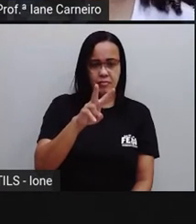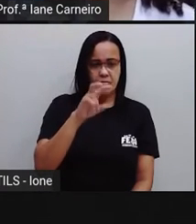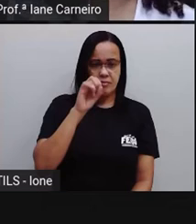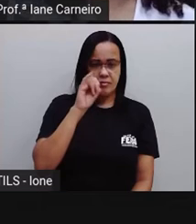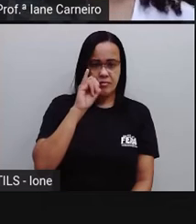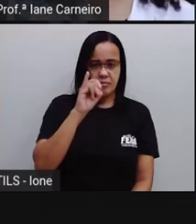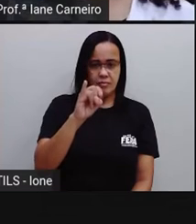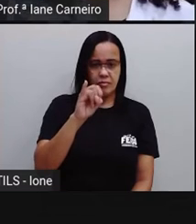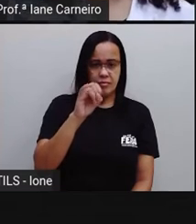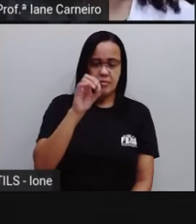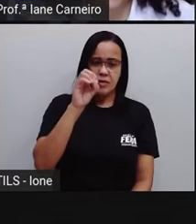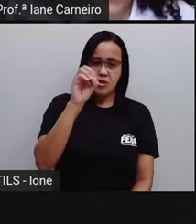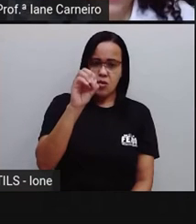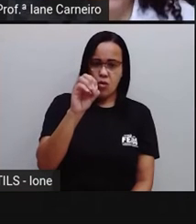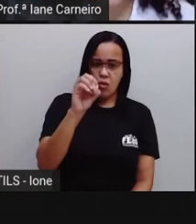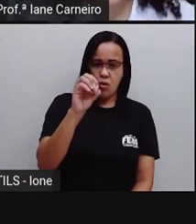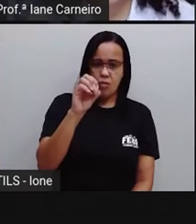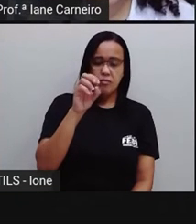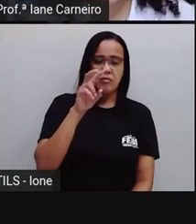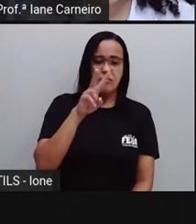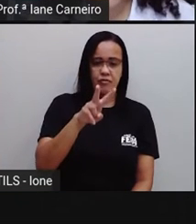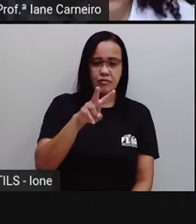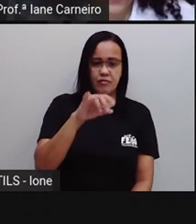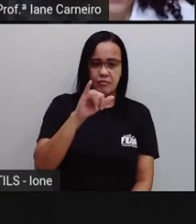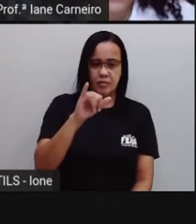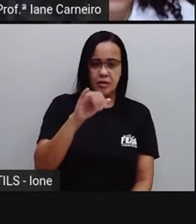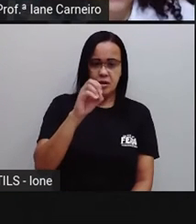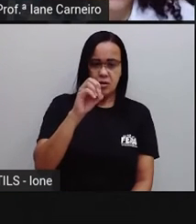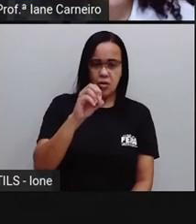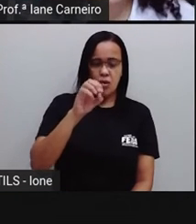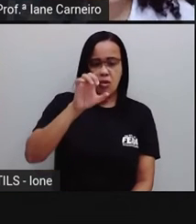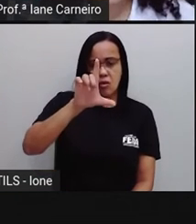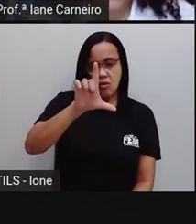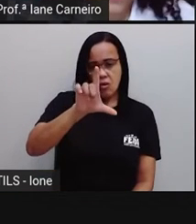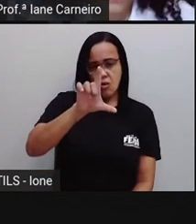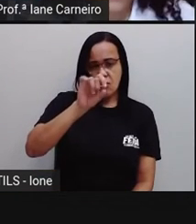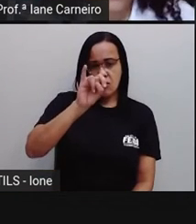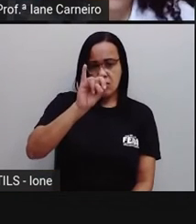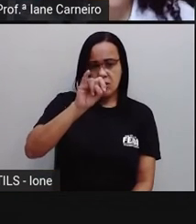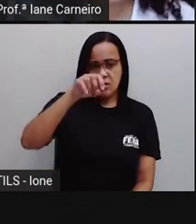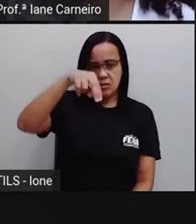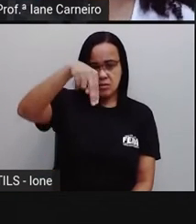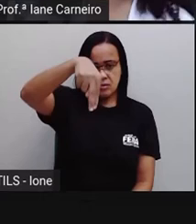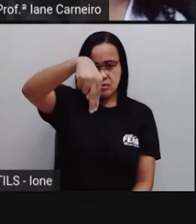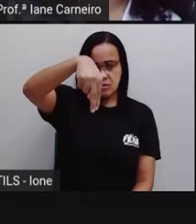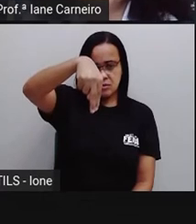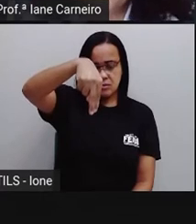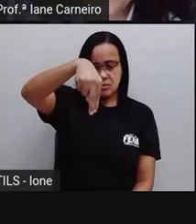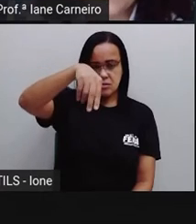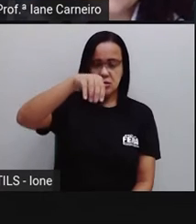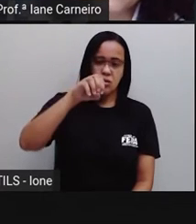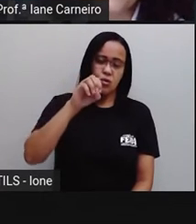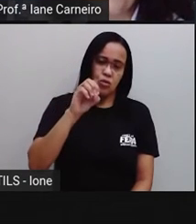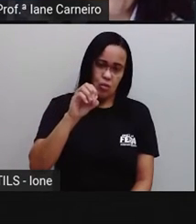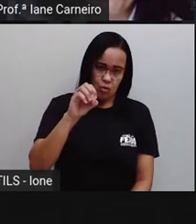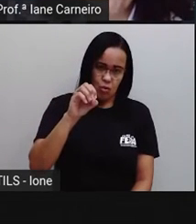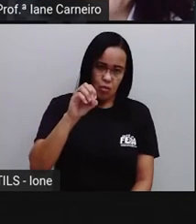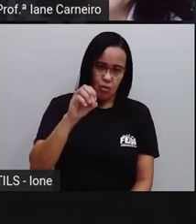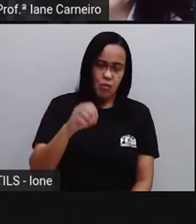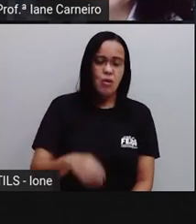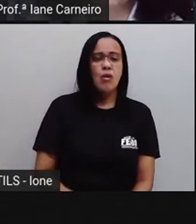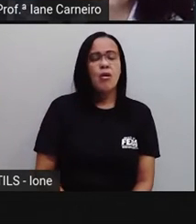V e o I. VI. O. LI. NO. VIOLINO.